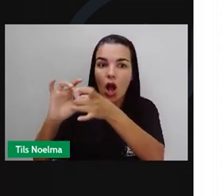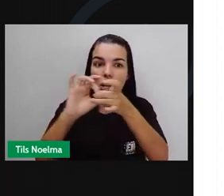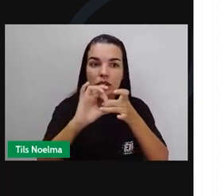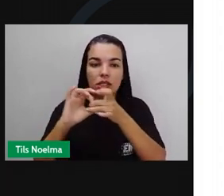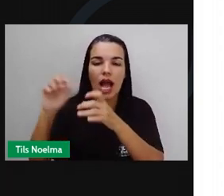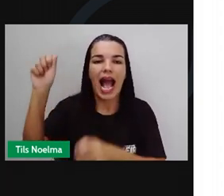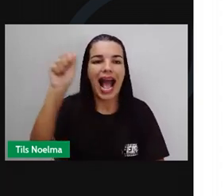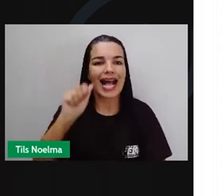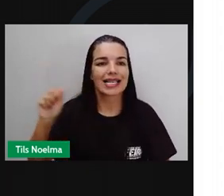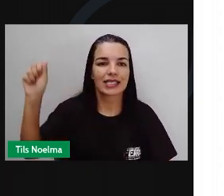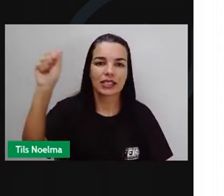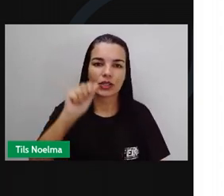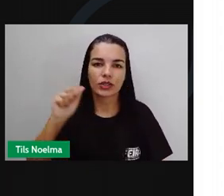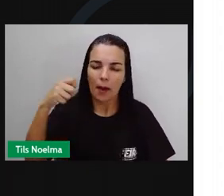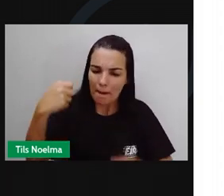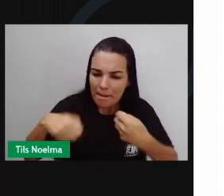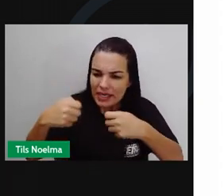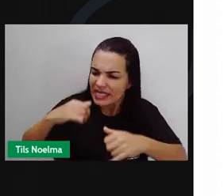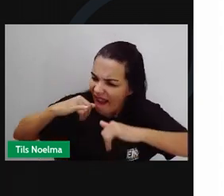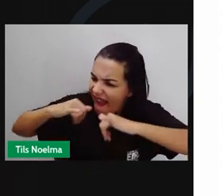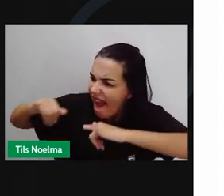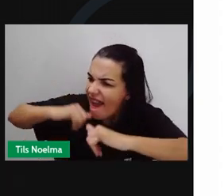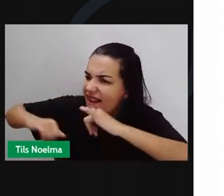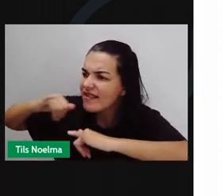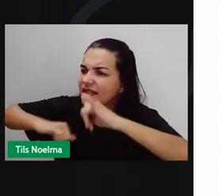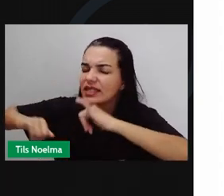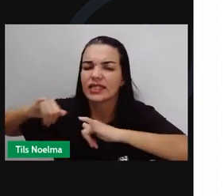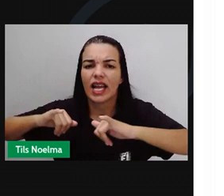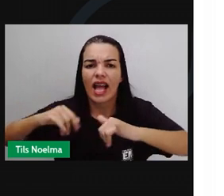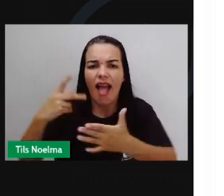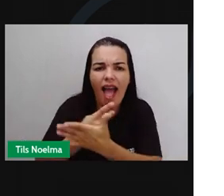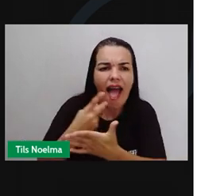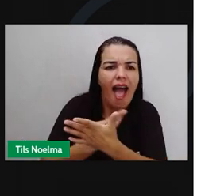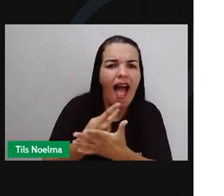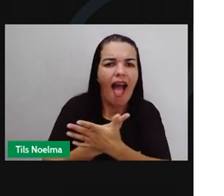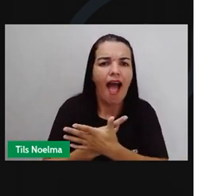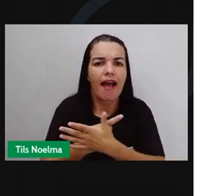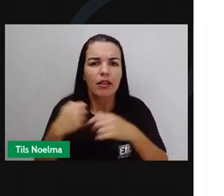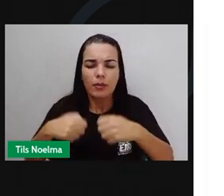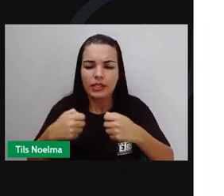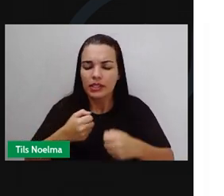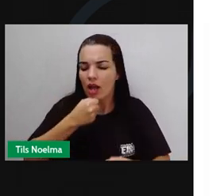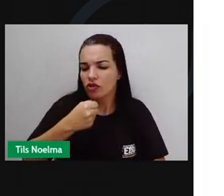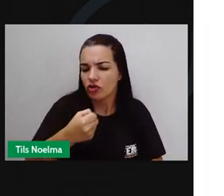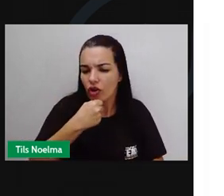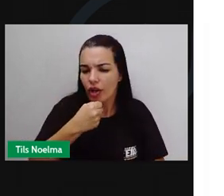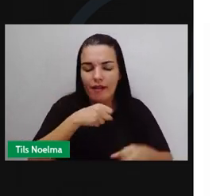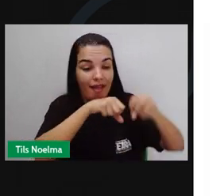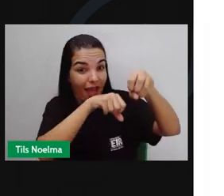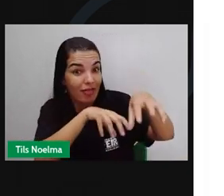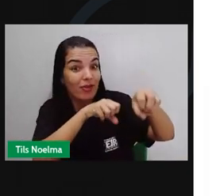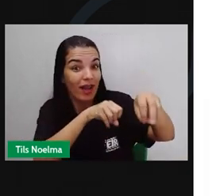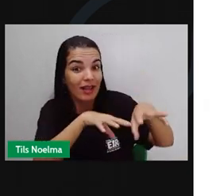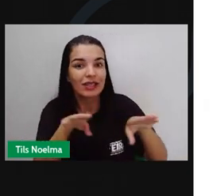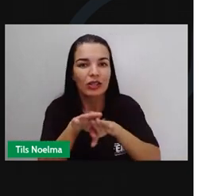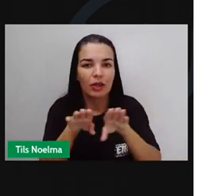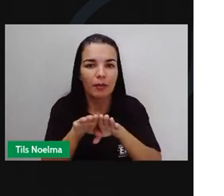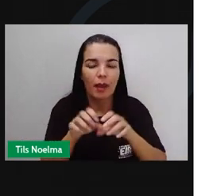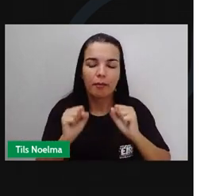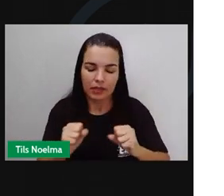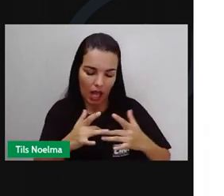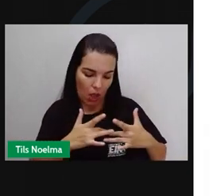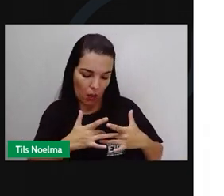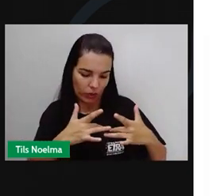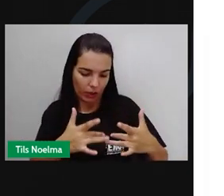responsável por denunciar violações socioambientais como essa, através do jornalismo e da educação. Para contribuir e